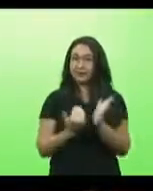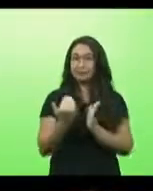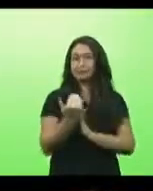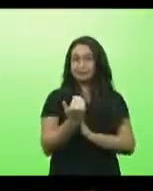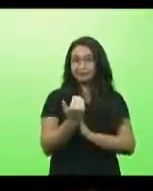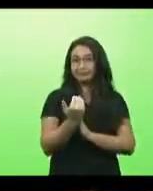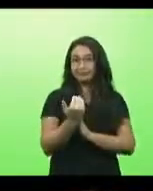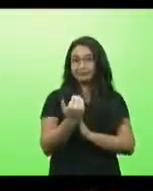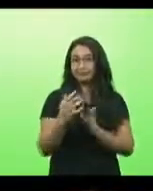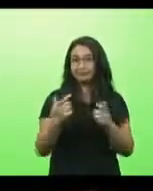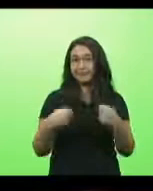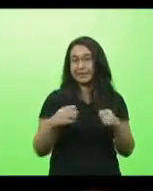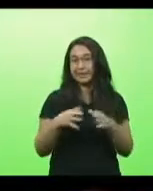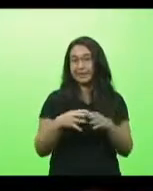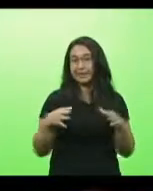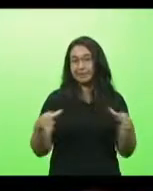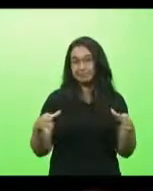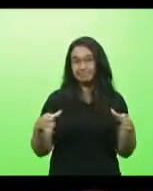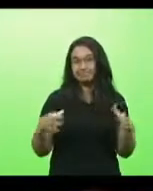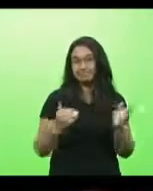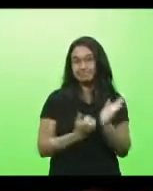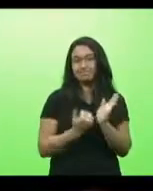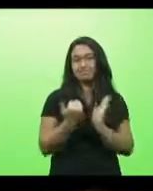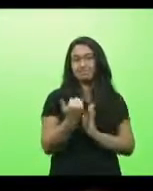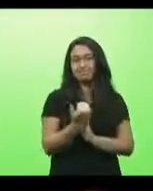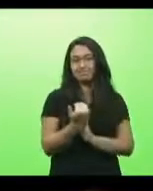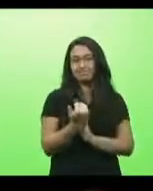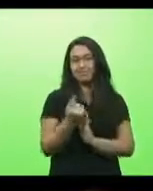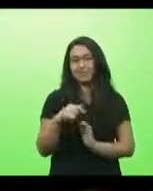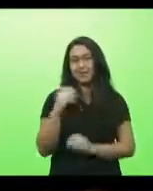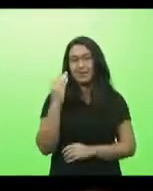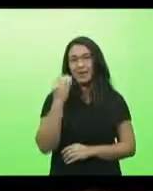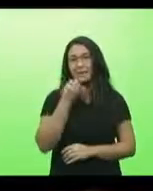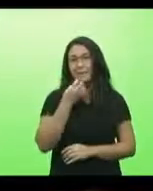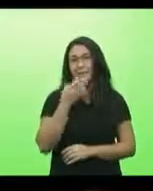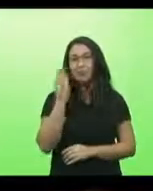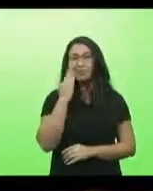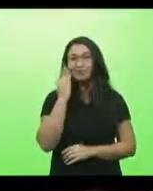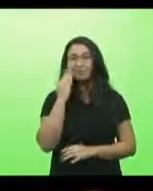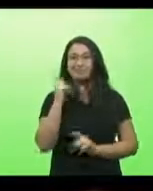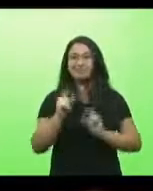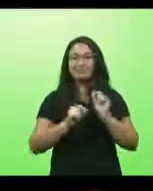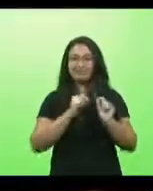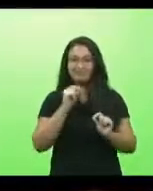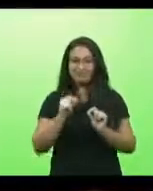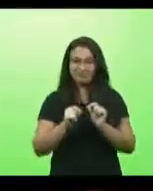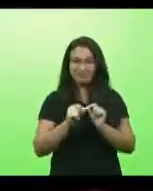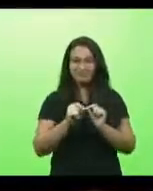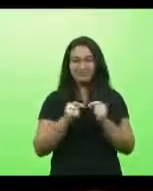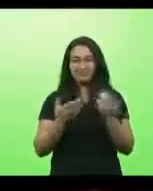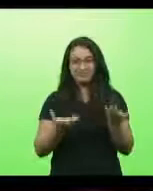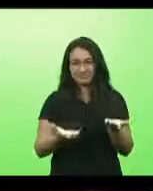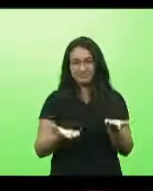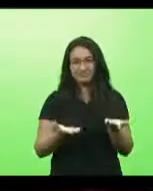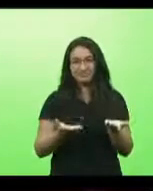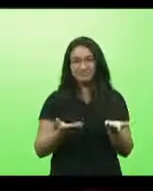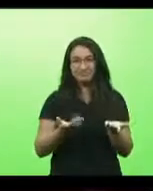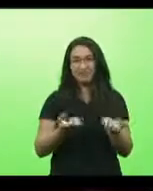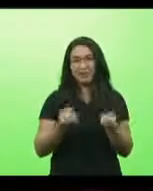necessidade de mais mas mas é sempre bom saber que a gente vai reforçar a nossa força